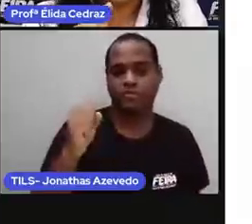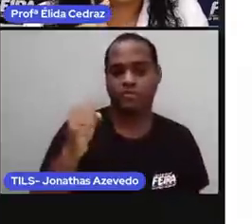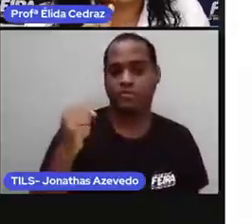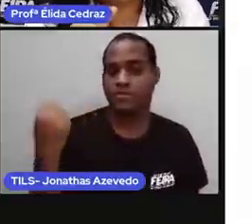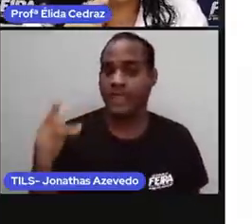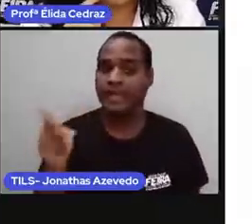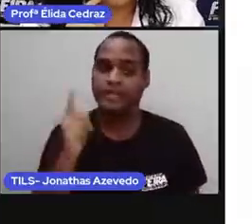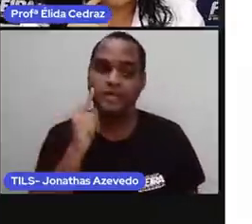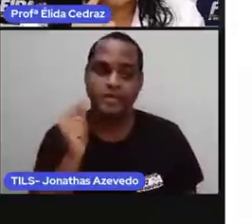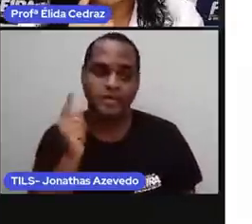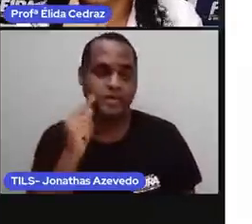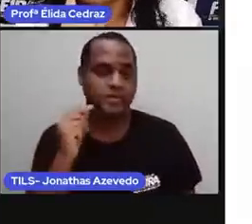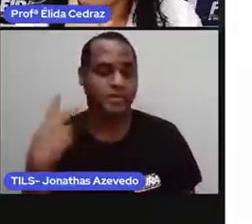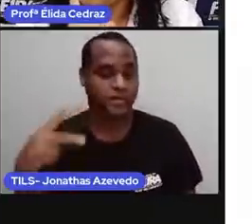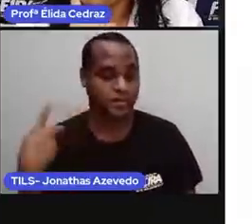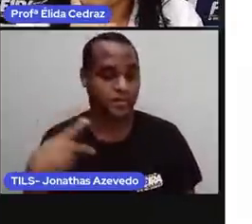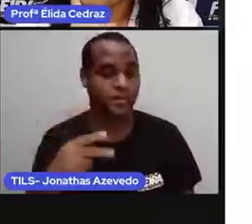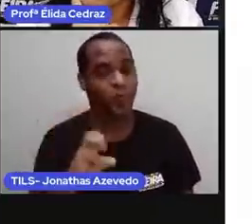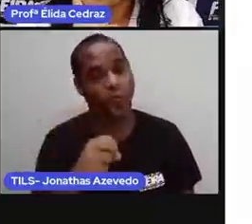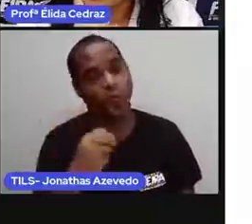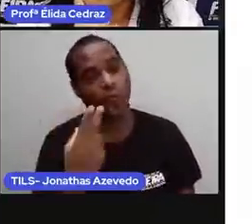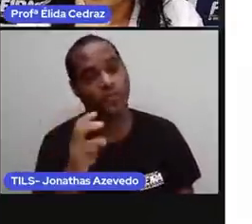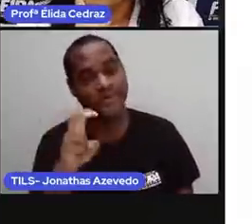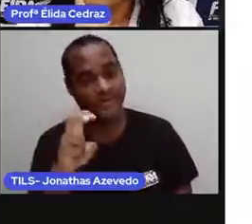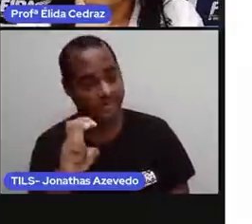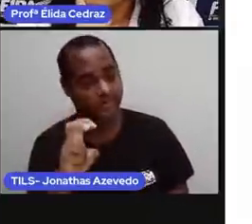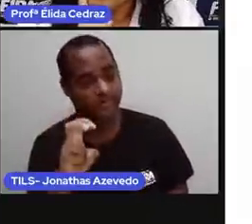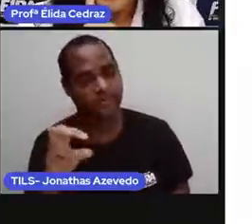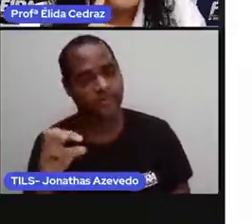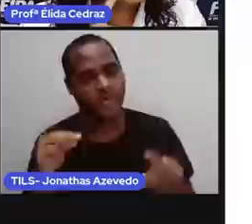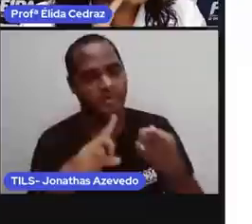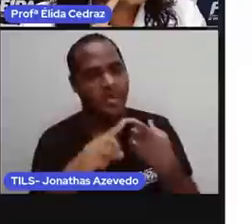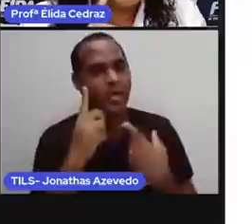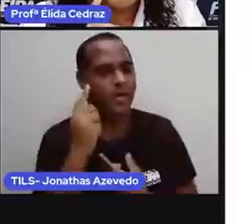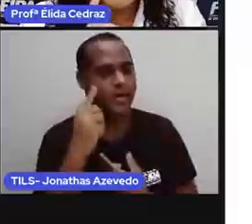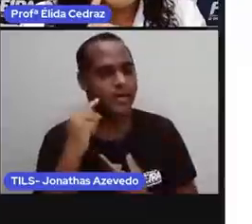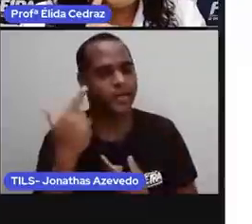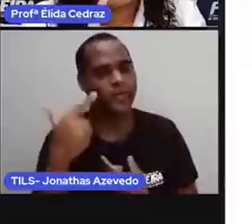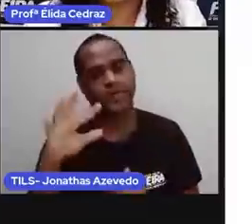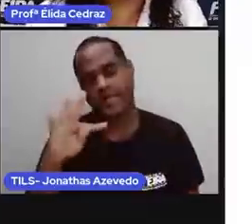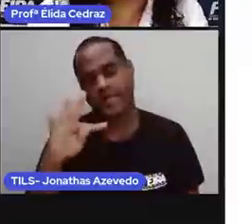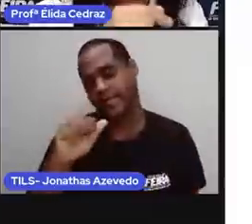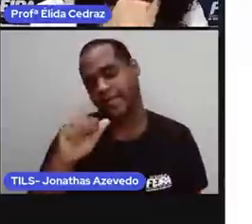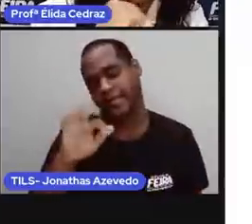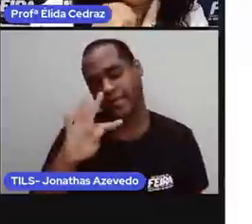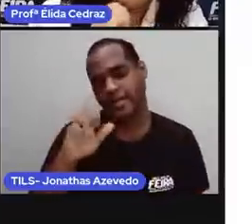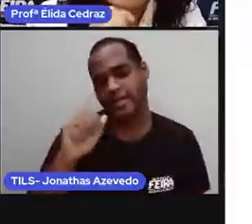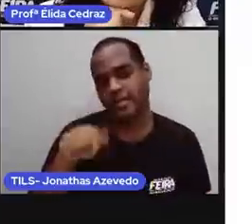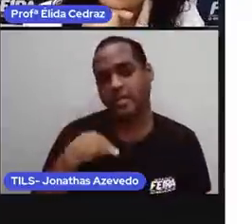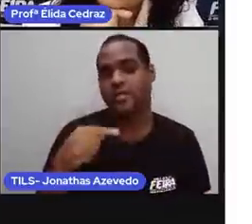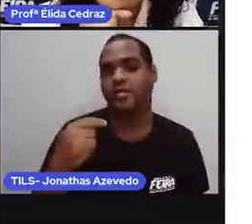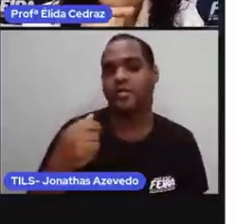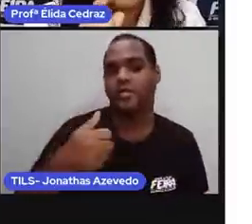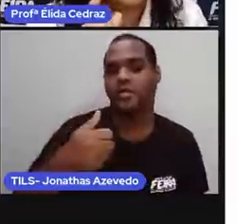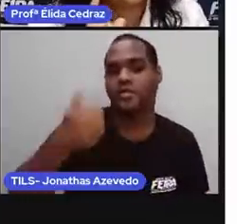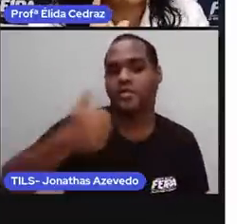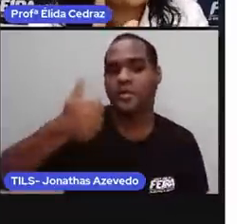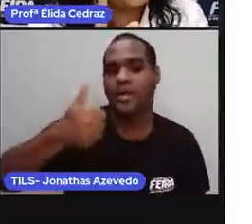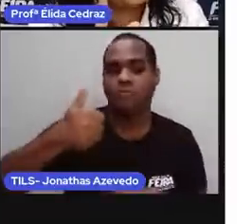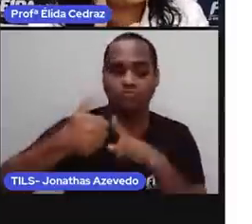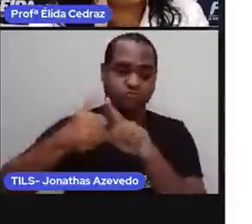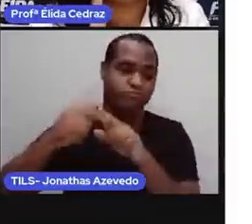e cinco para o peso de tatá. Ele fez a mesma coisa que o primeiro aluno,